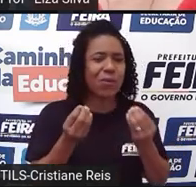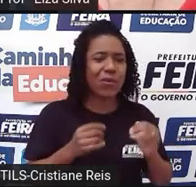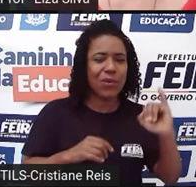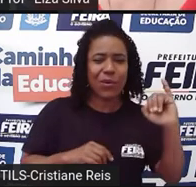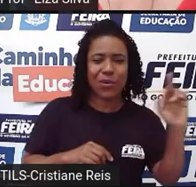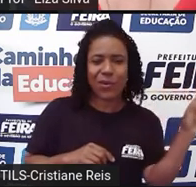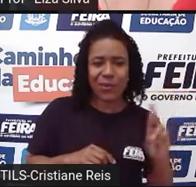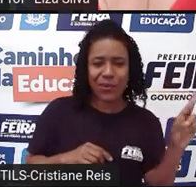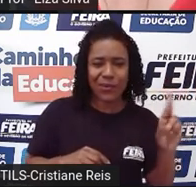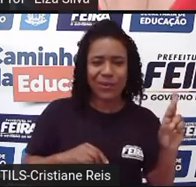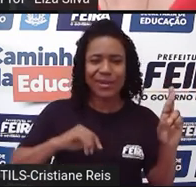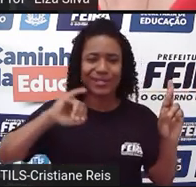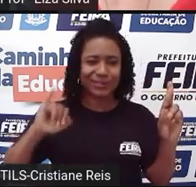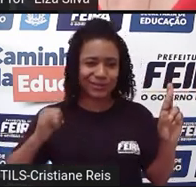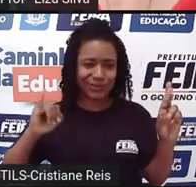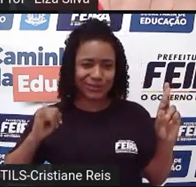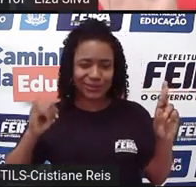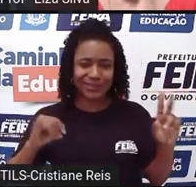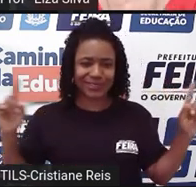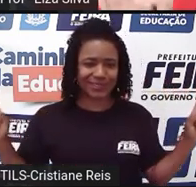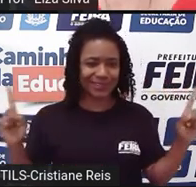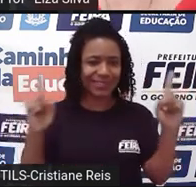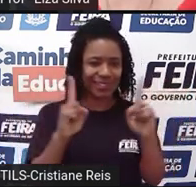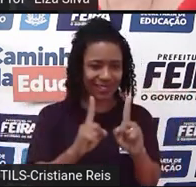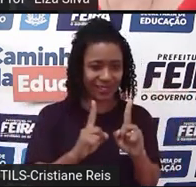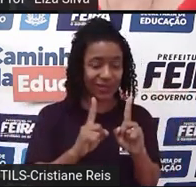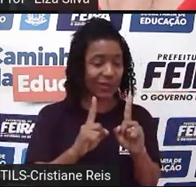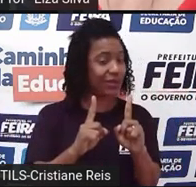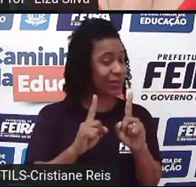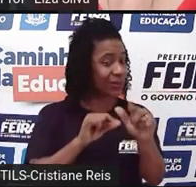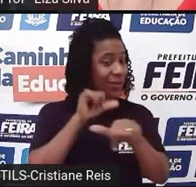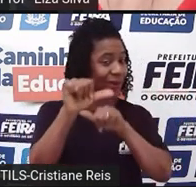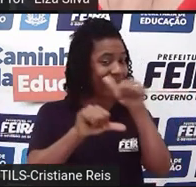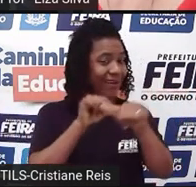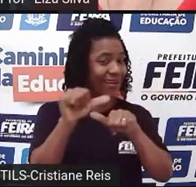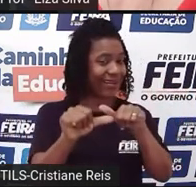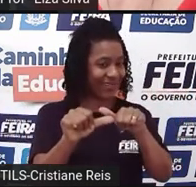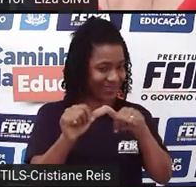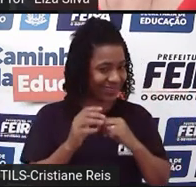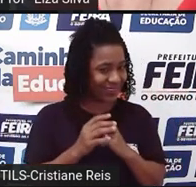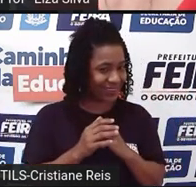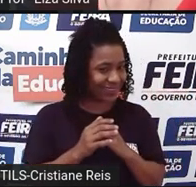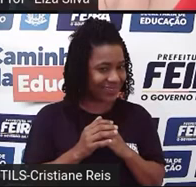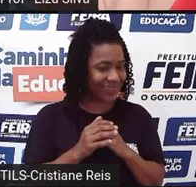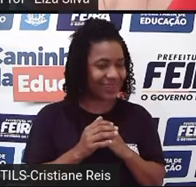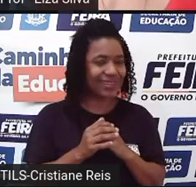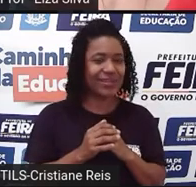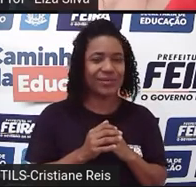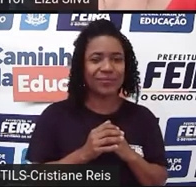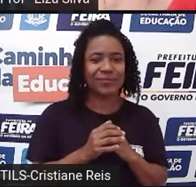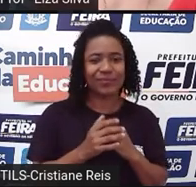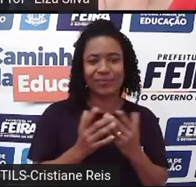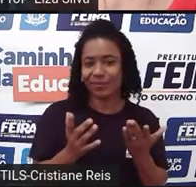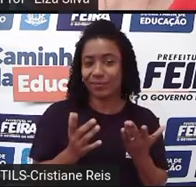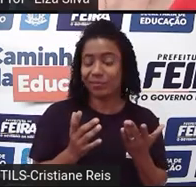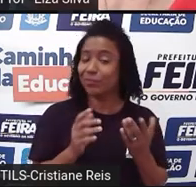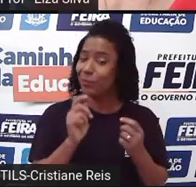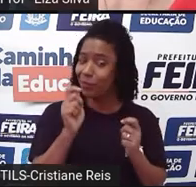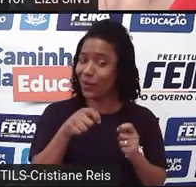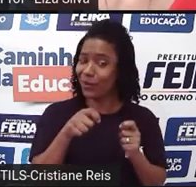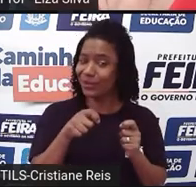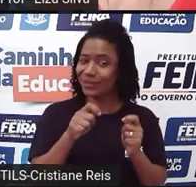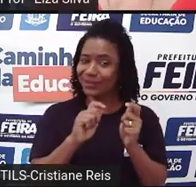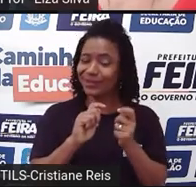para a história de Romeo e Julieta Segue uma dica How about a wrap ending? Que tal um final feliz?